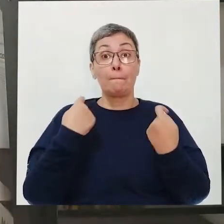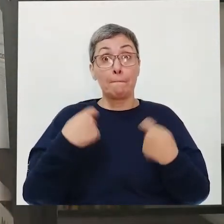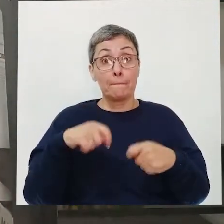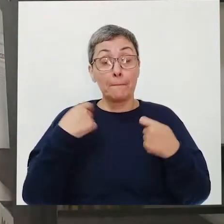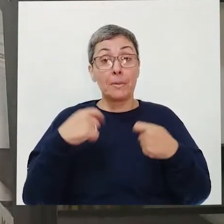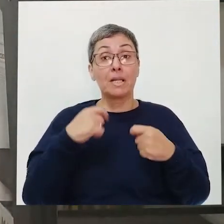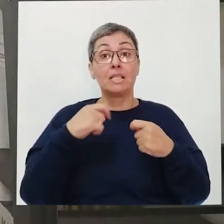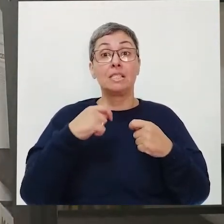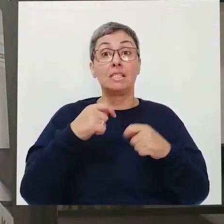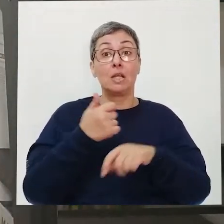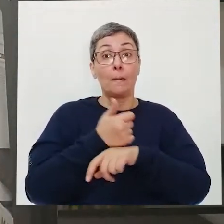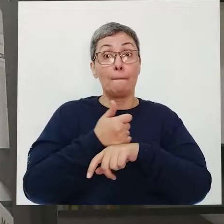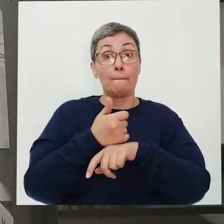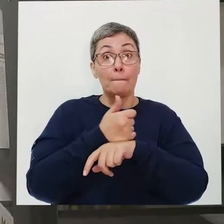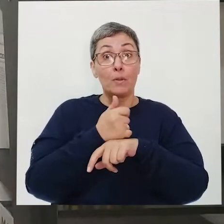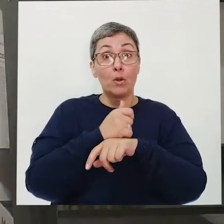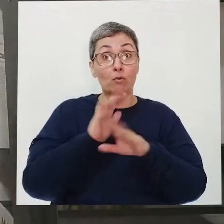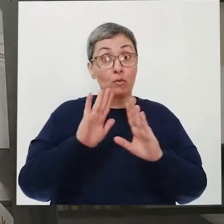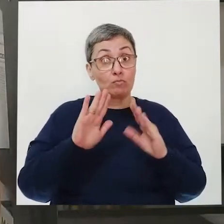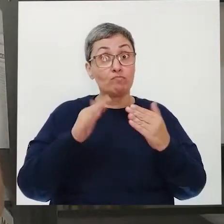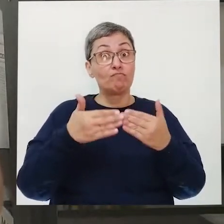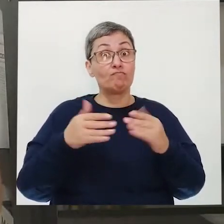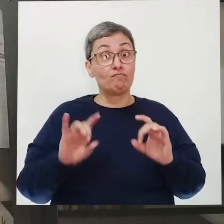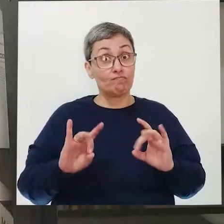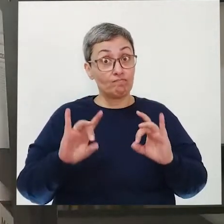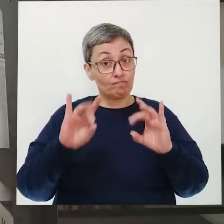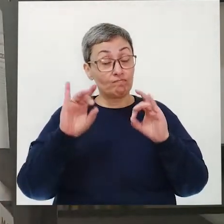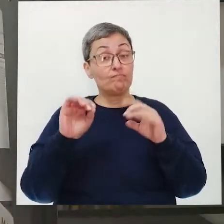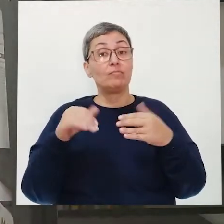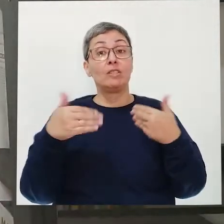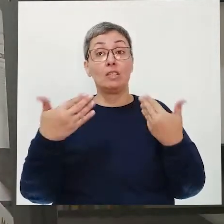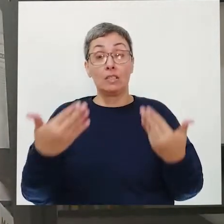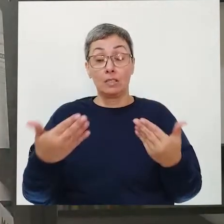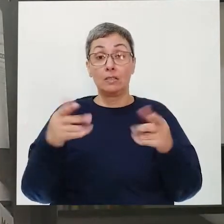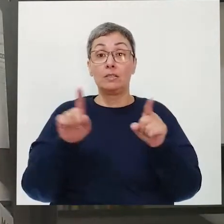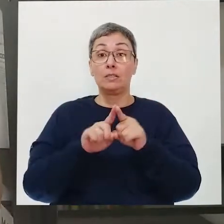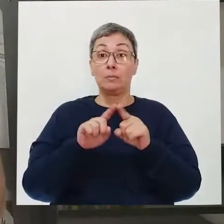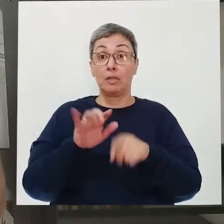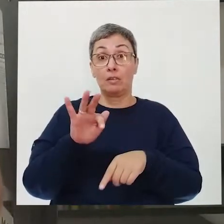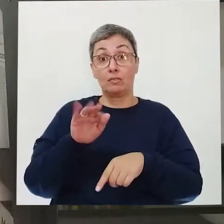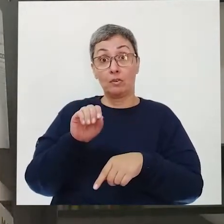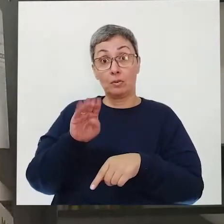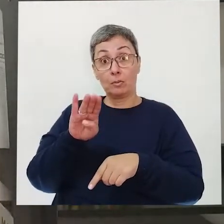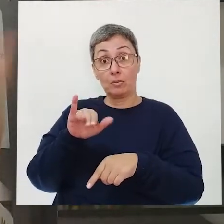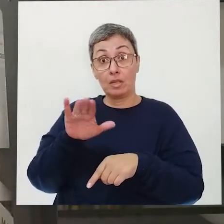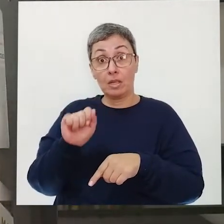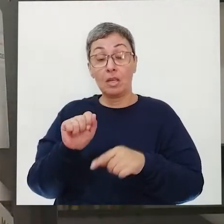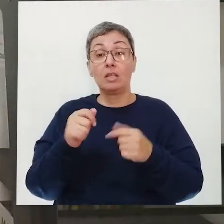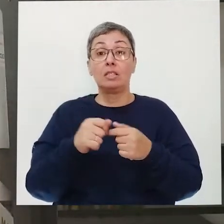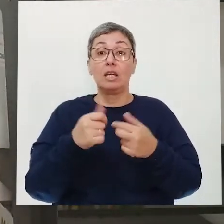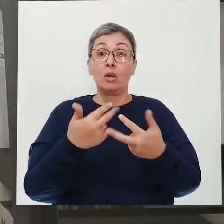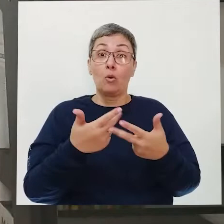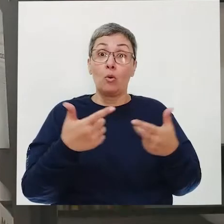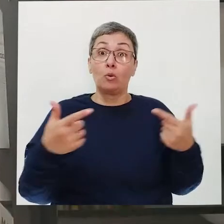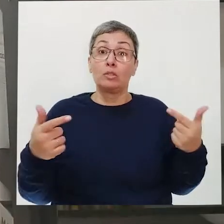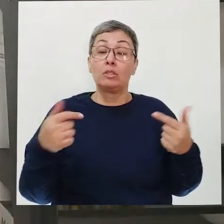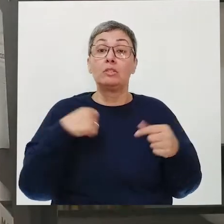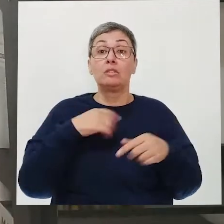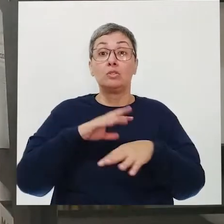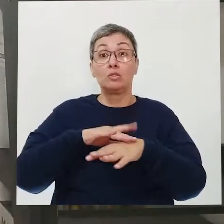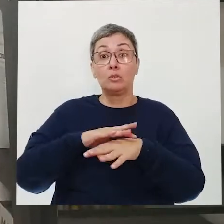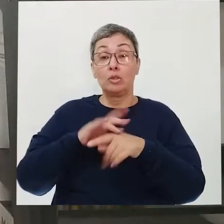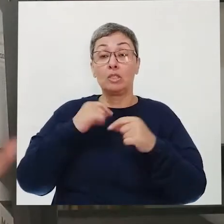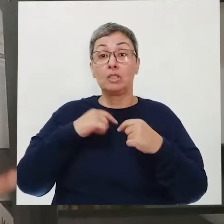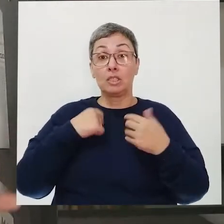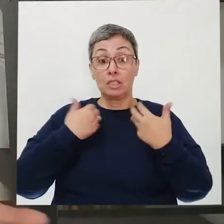necessário um profissional especializado, né? Além das fobias, há outras doenças que têm